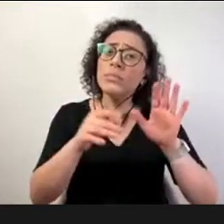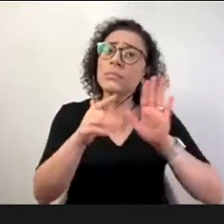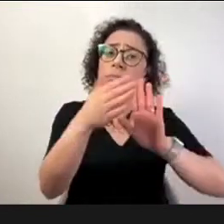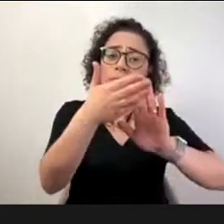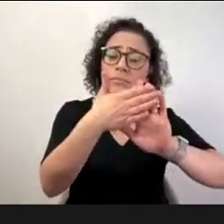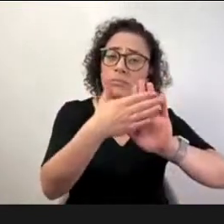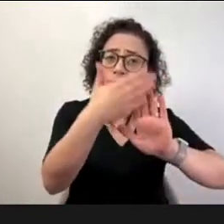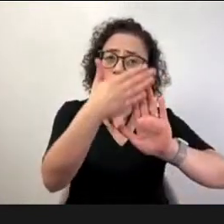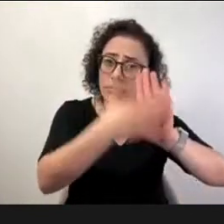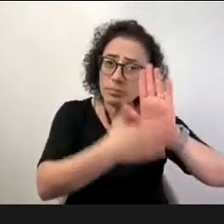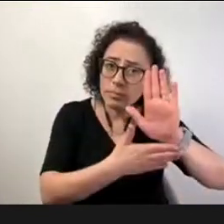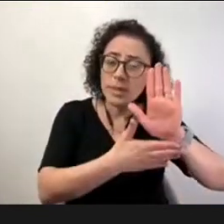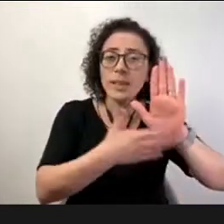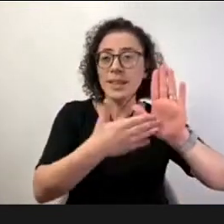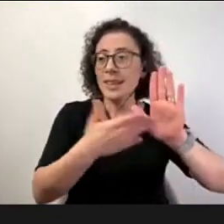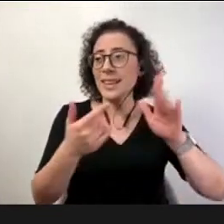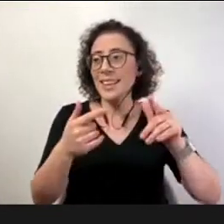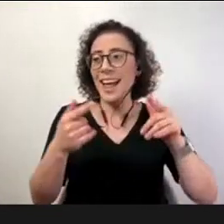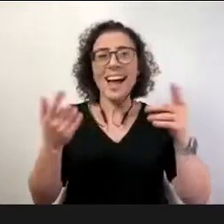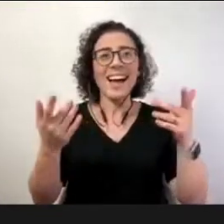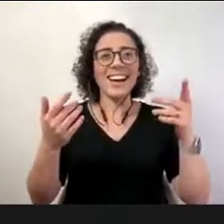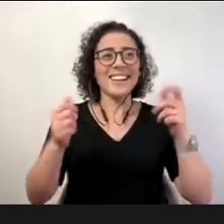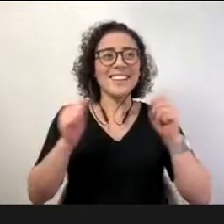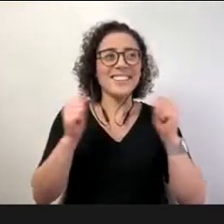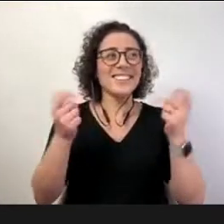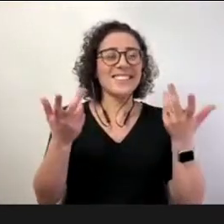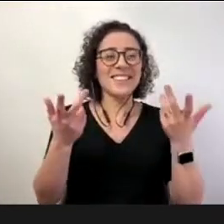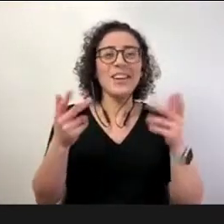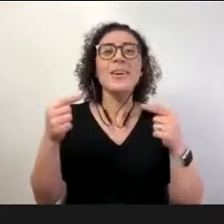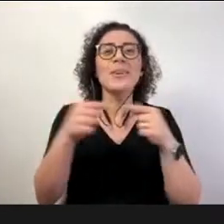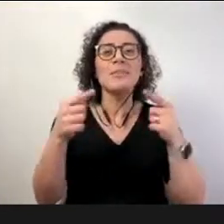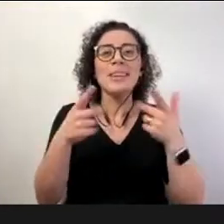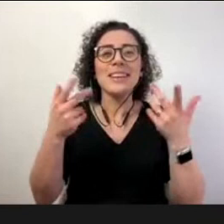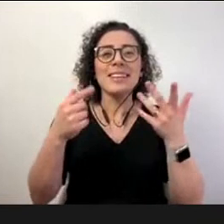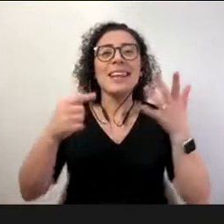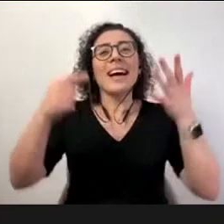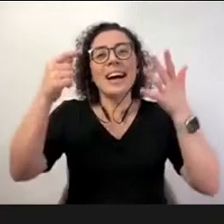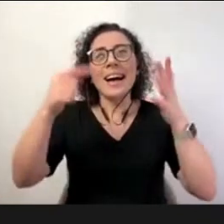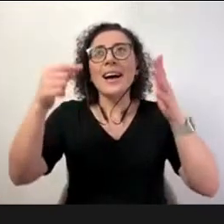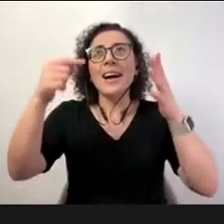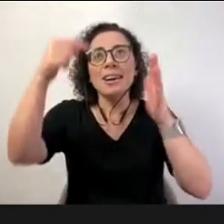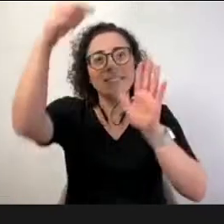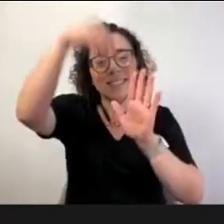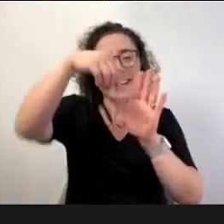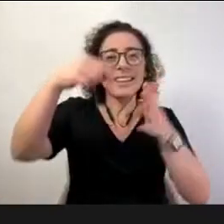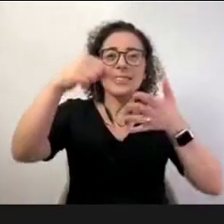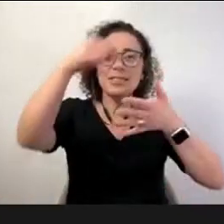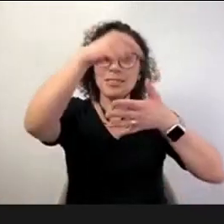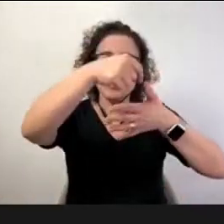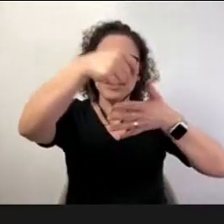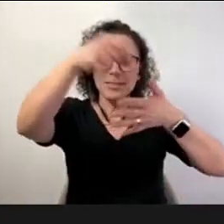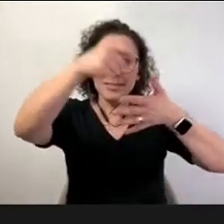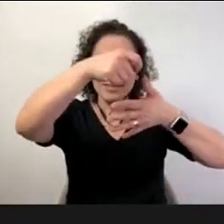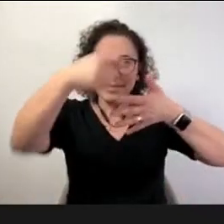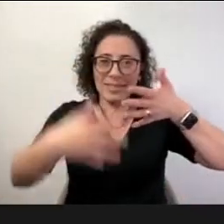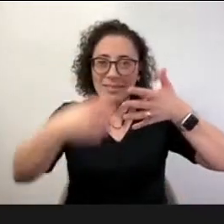gente poderia pendurar como um grande guarda-chul onde a gente poderia pendurar uma série de questões que passam inclusive